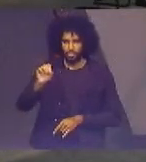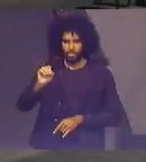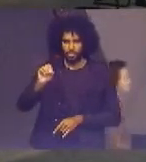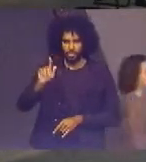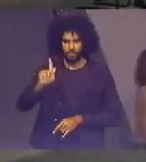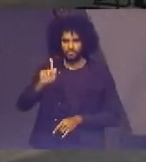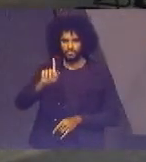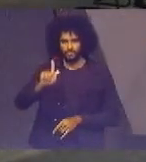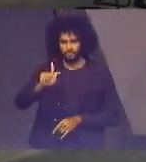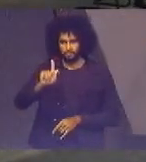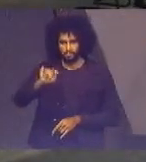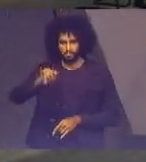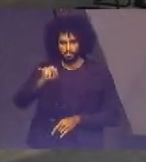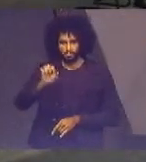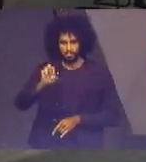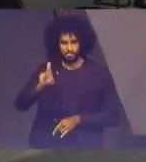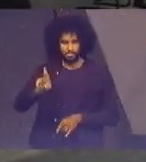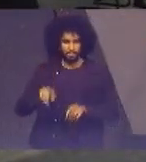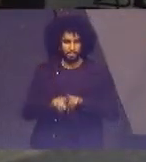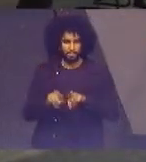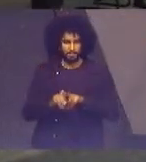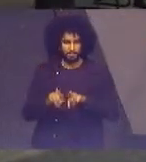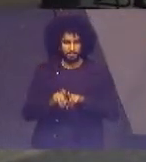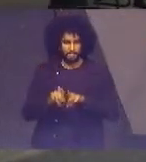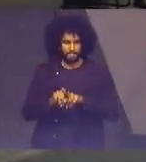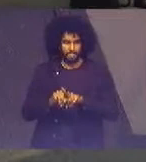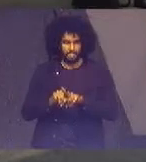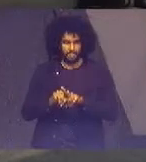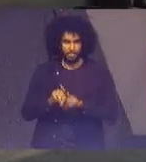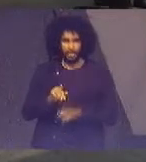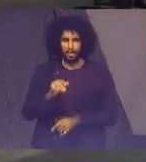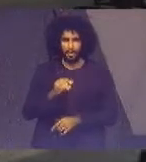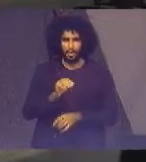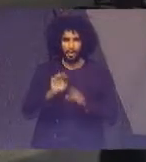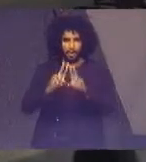E a representante da ONU Meio Ambiente, Denise Amu.